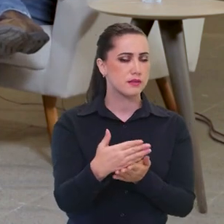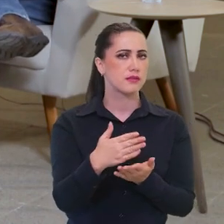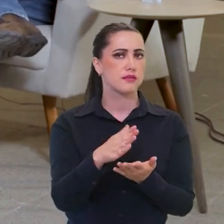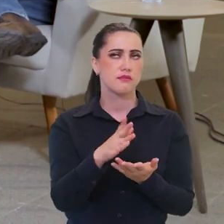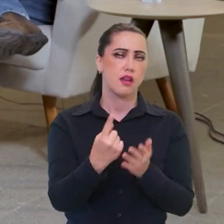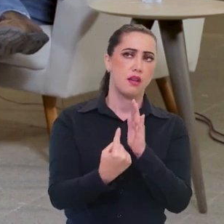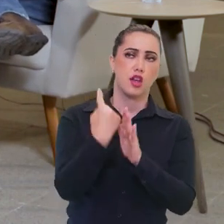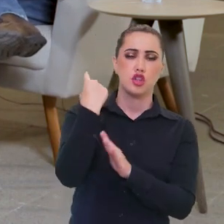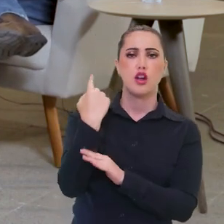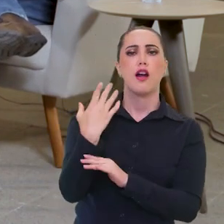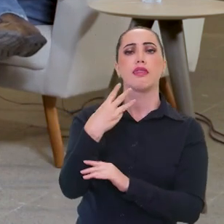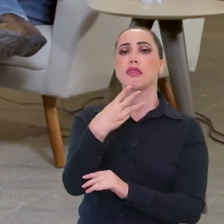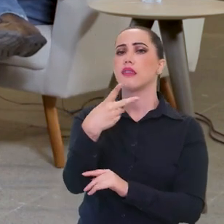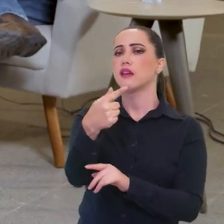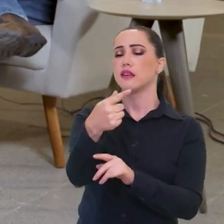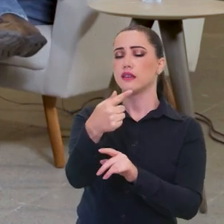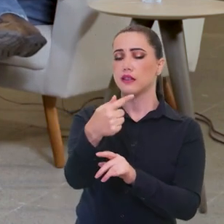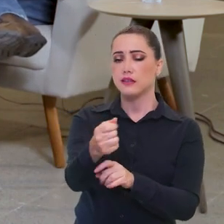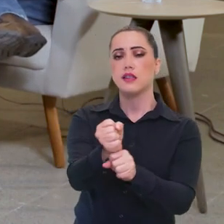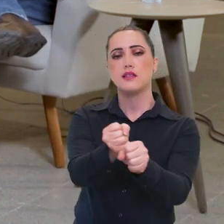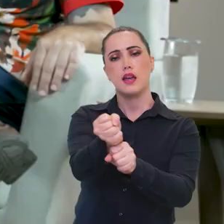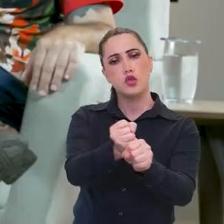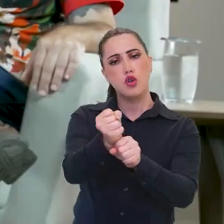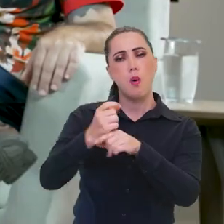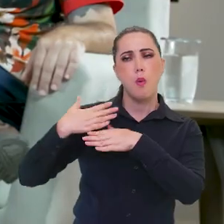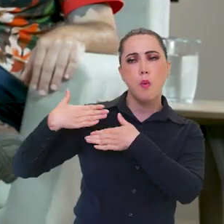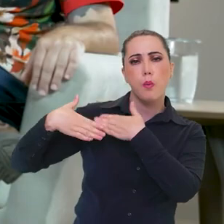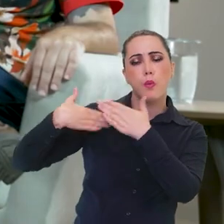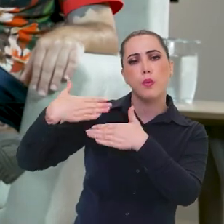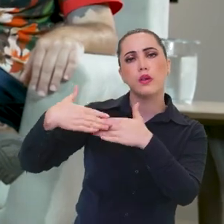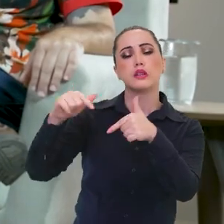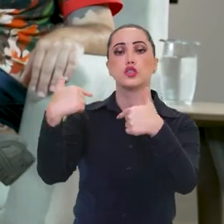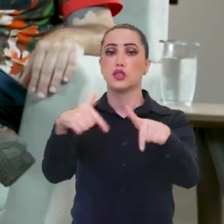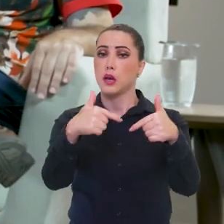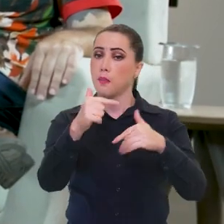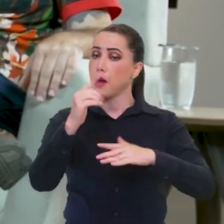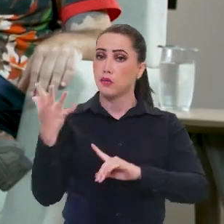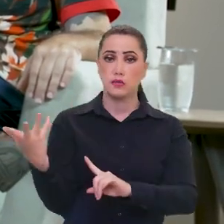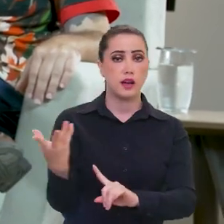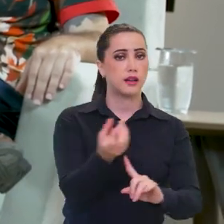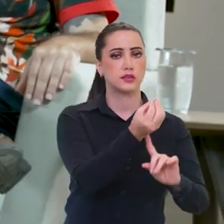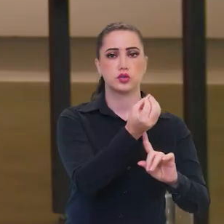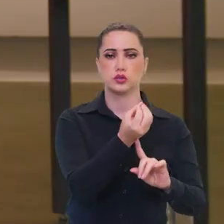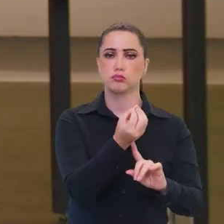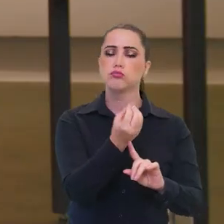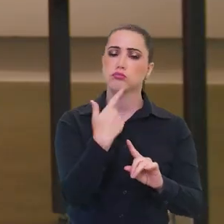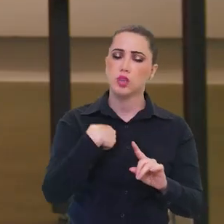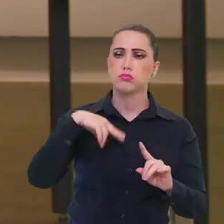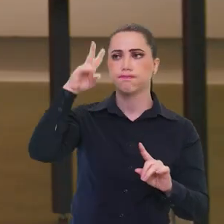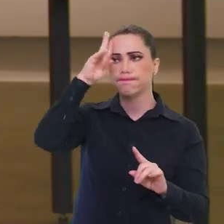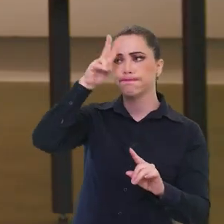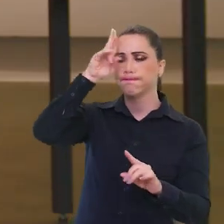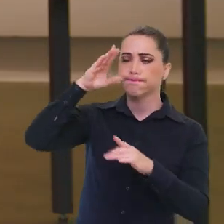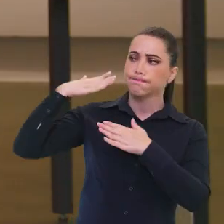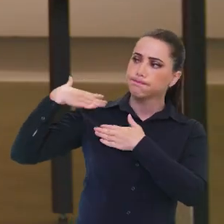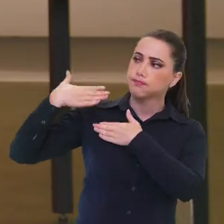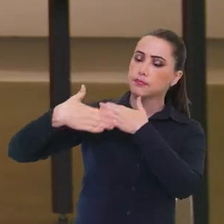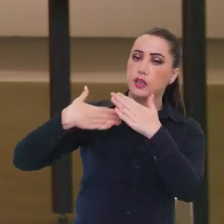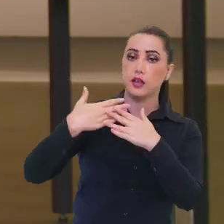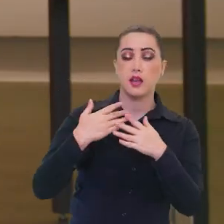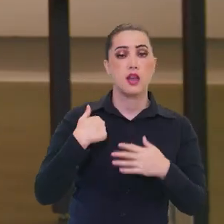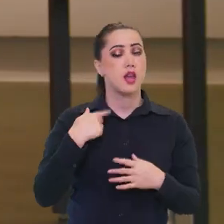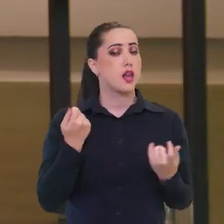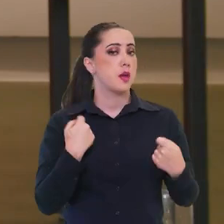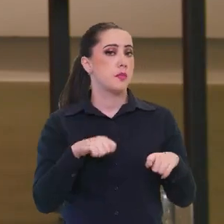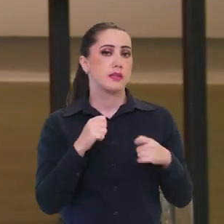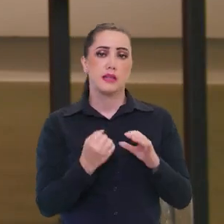anos de carreira, e com o histórico que eu consegui trazer para essa vivência, né? Eu mesmo